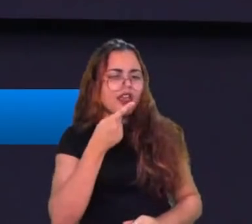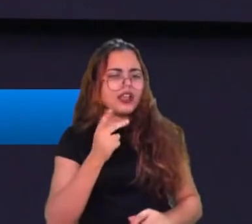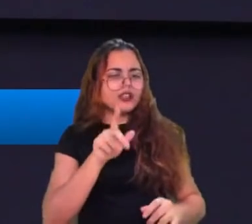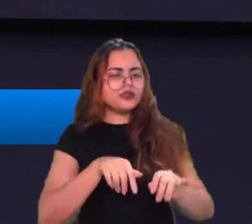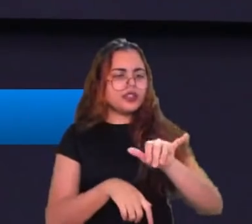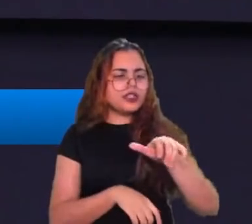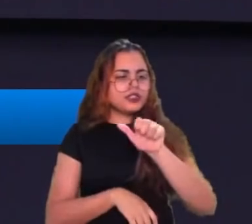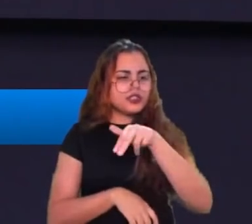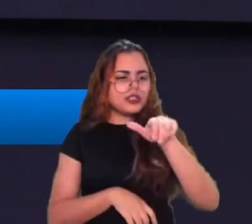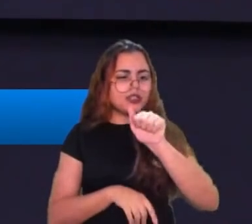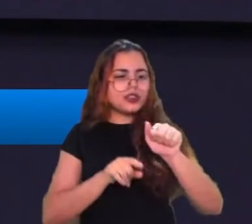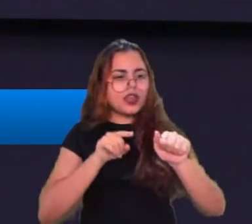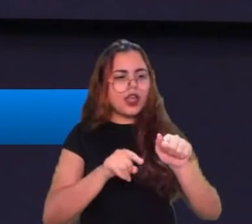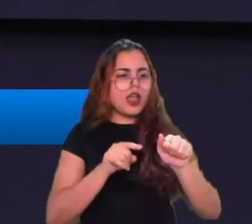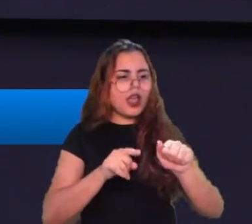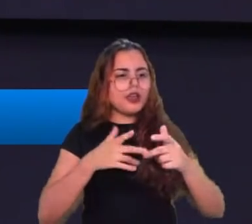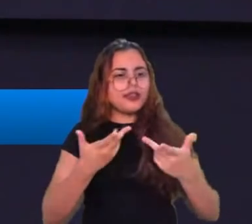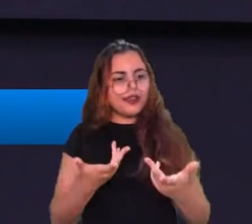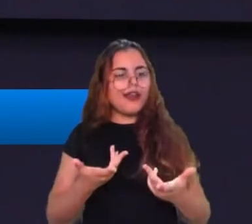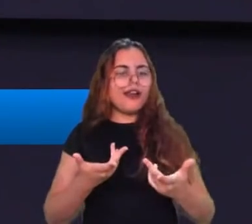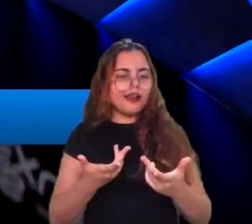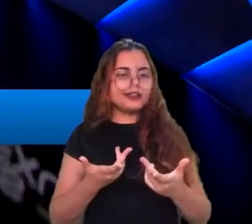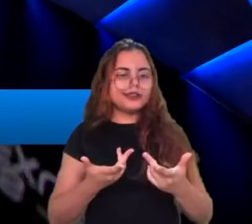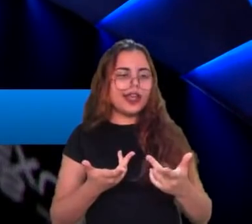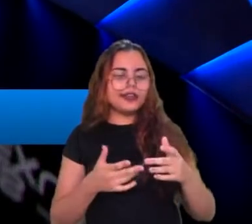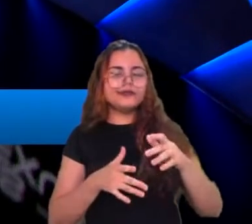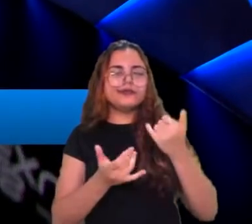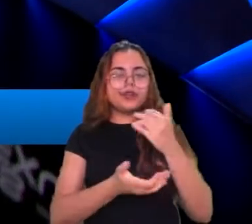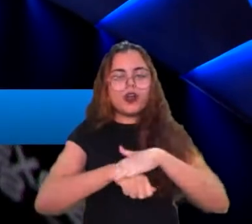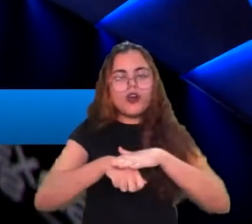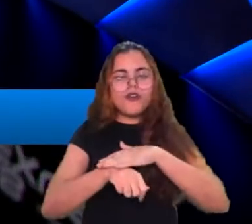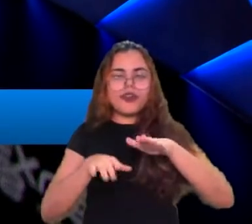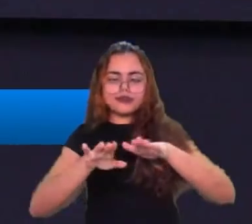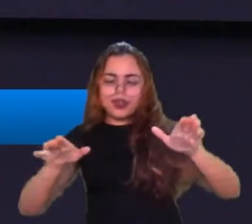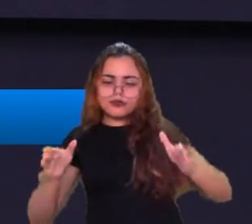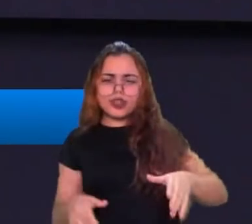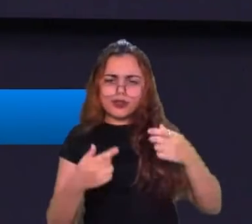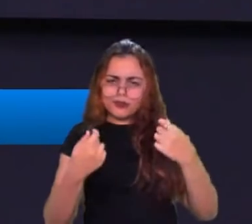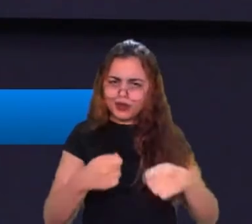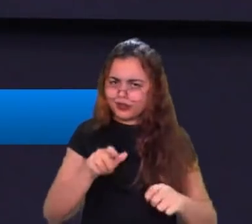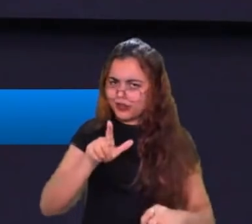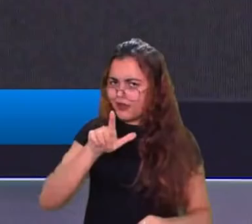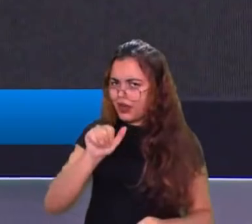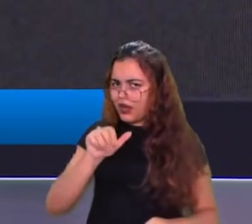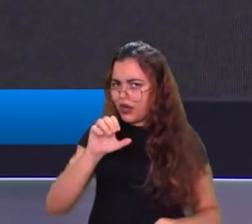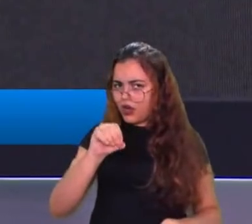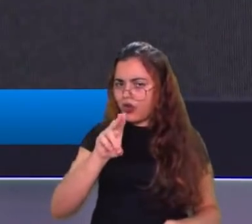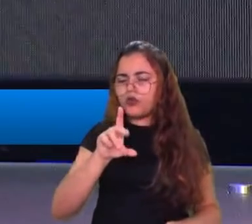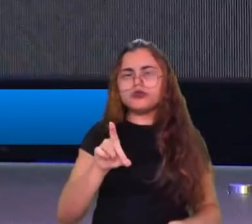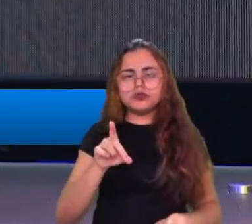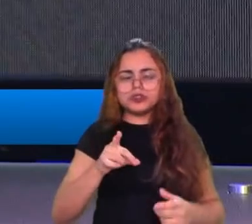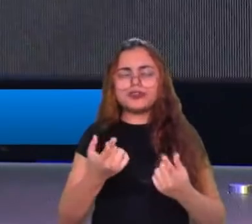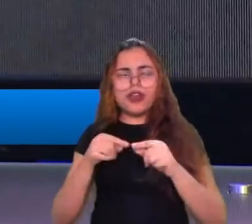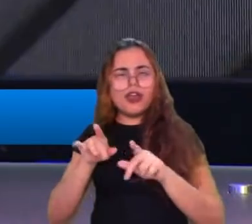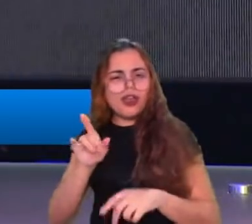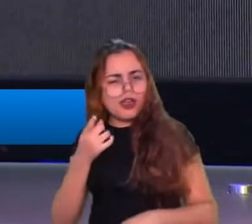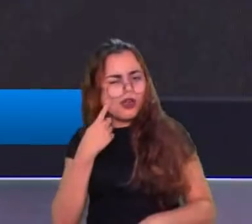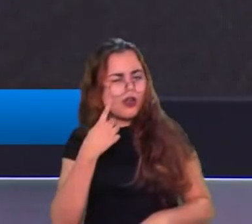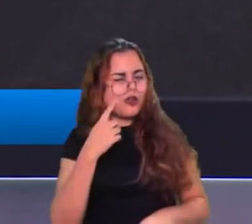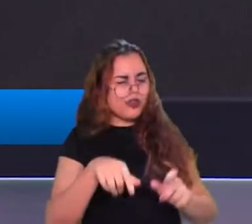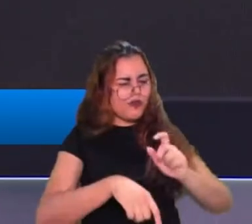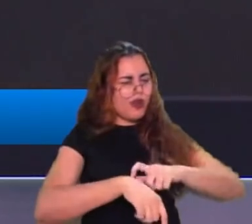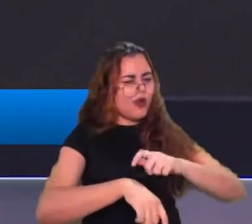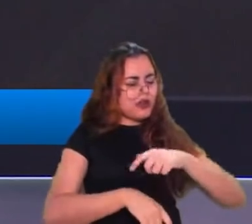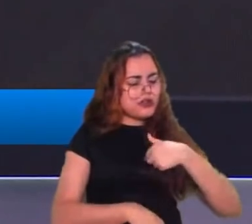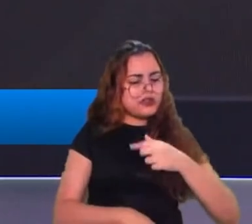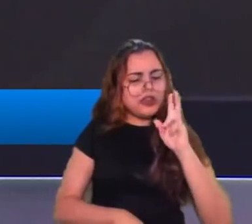nossa mesa precisava, Lau de aprontar isso porque quase ali começou o jogo bem só que, cara teve uma hora ali que eu tava olhando o Milo o Thay chegou